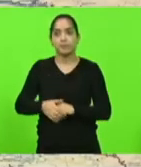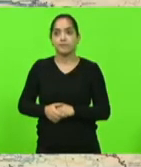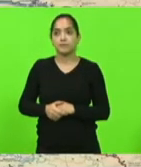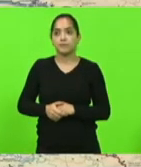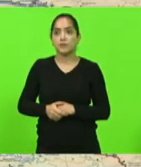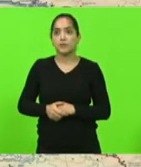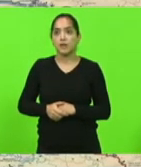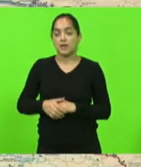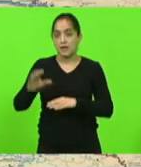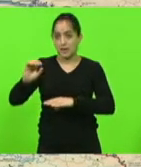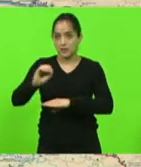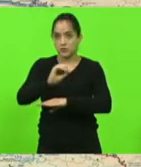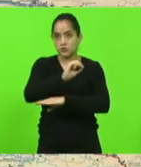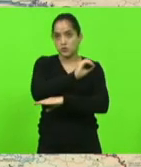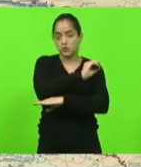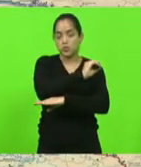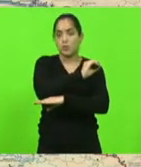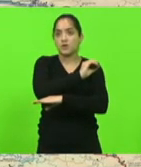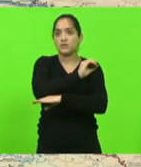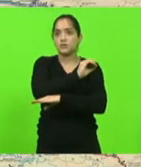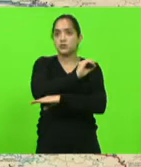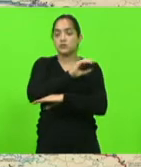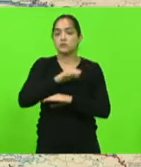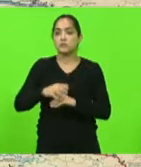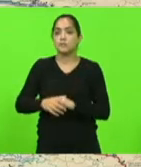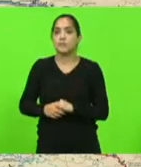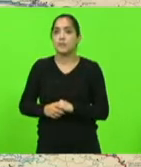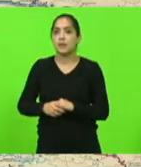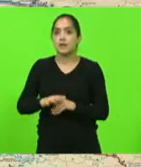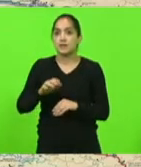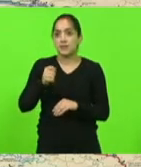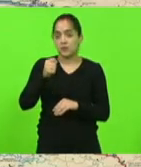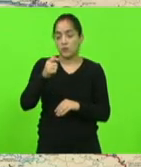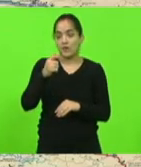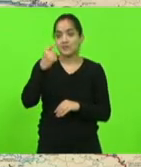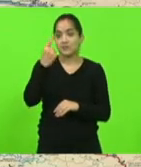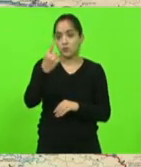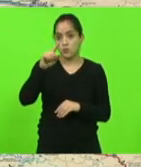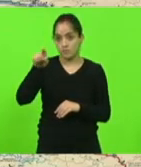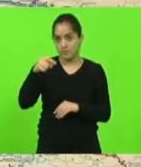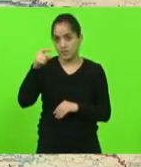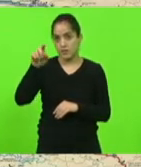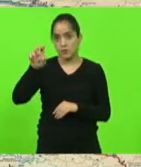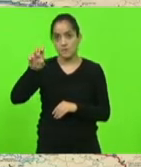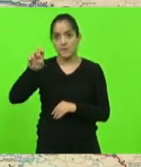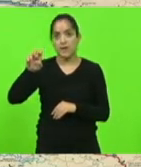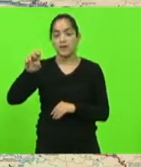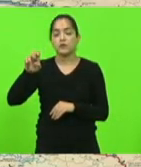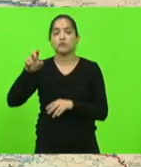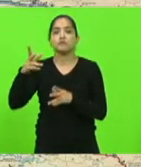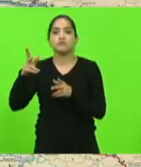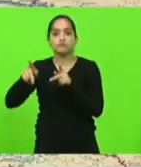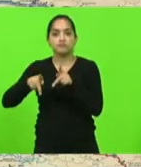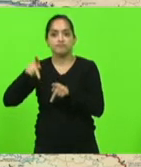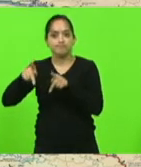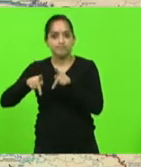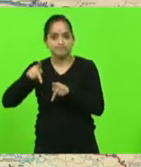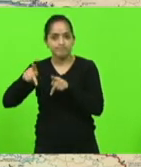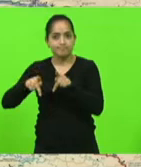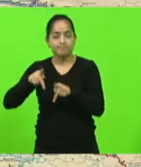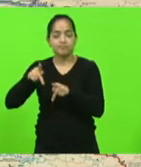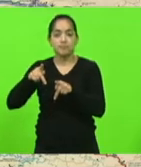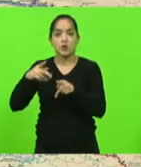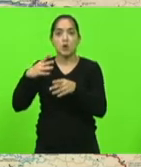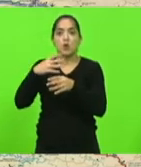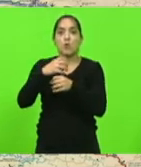oeste ou a famosa região do contestado tem quase um milhão e meio de pessoas um PIB somado em 2018